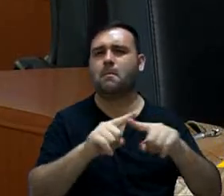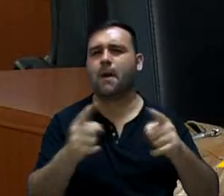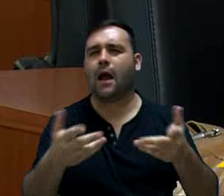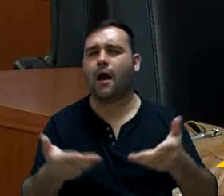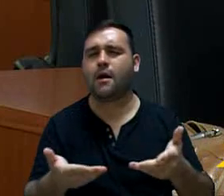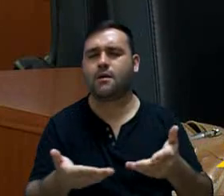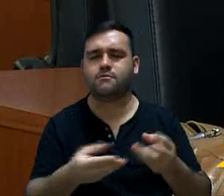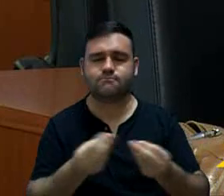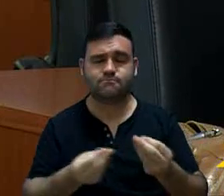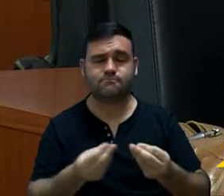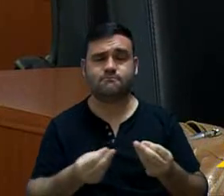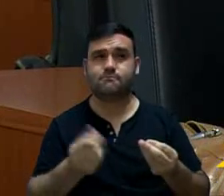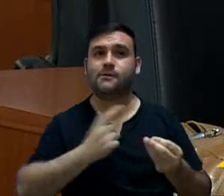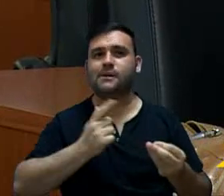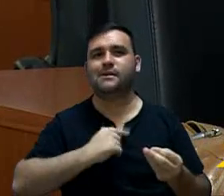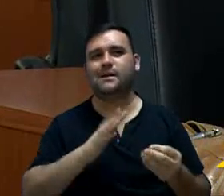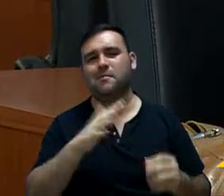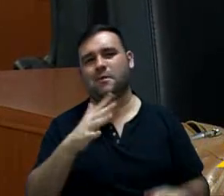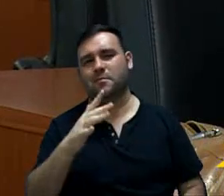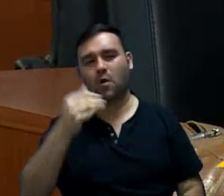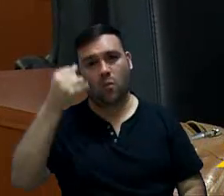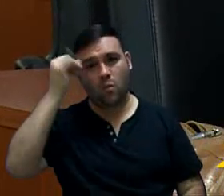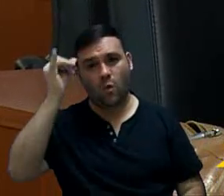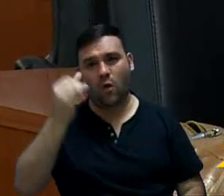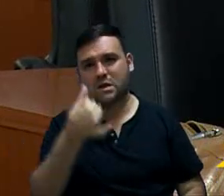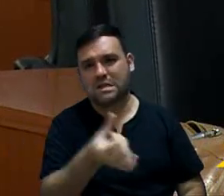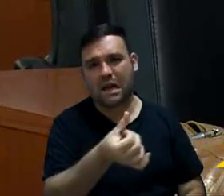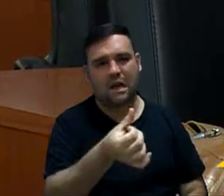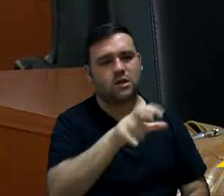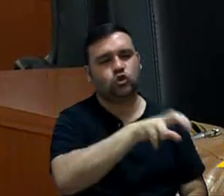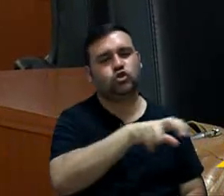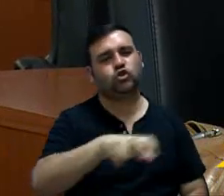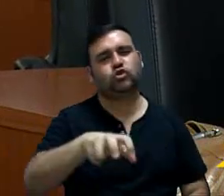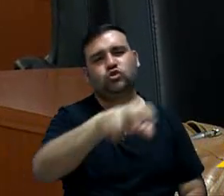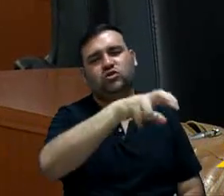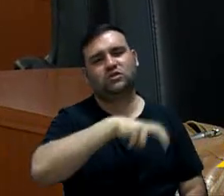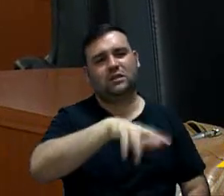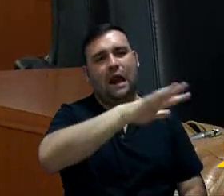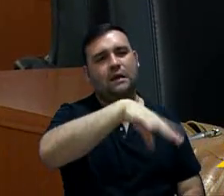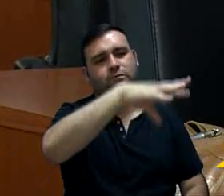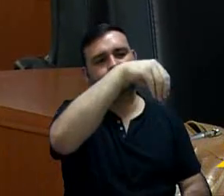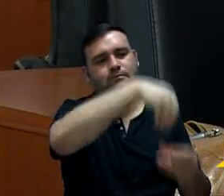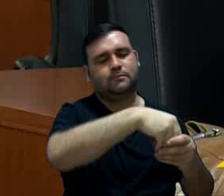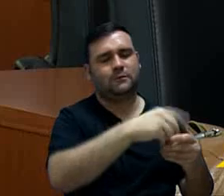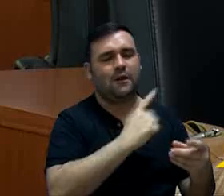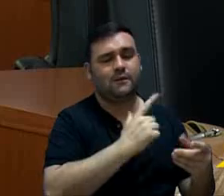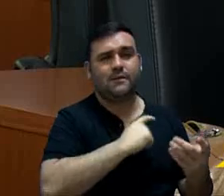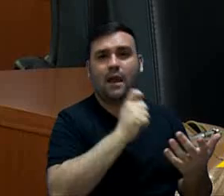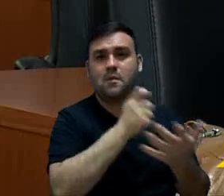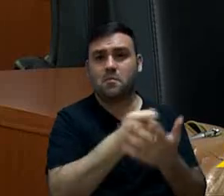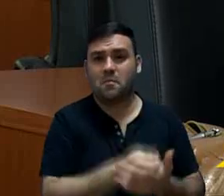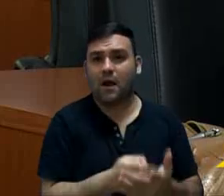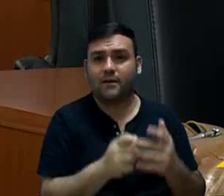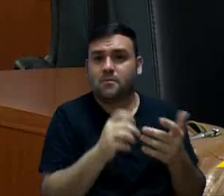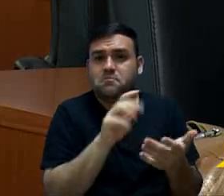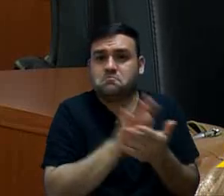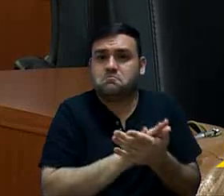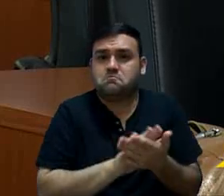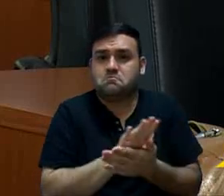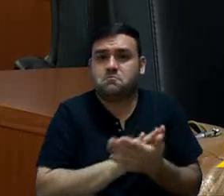que colocam meia dúzia de cabeça de gado na área e continuam pagando nada,